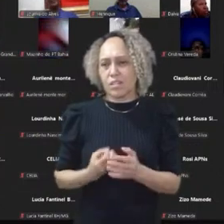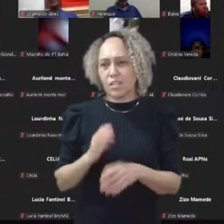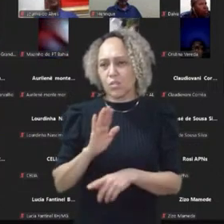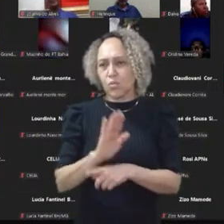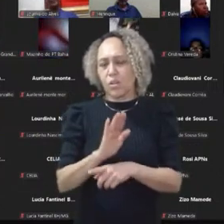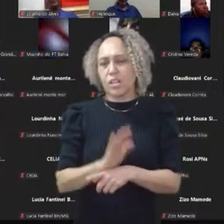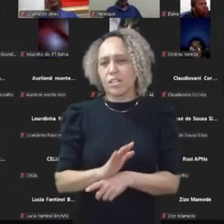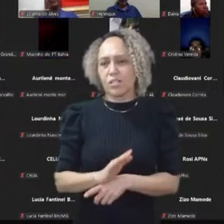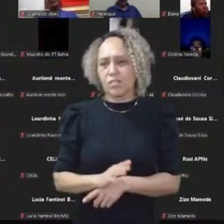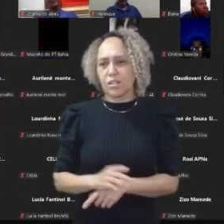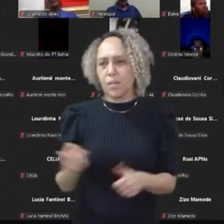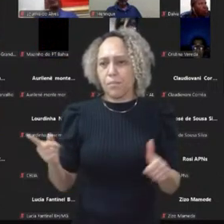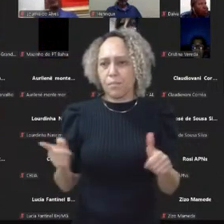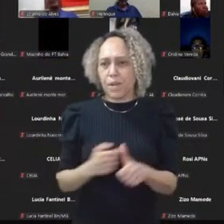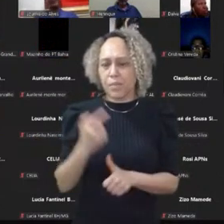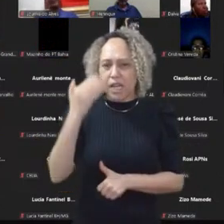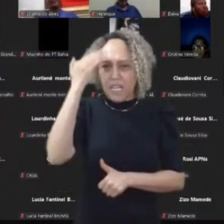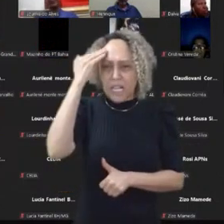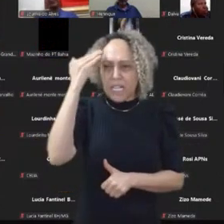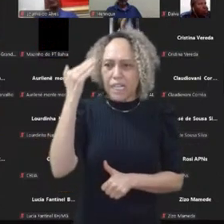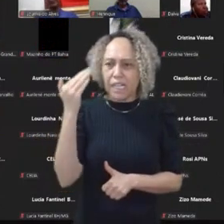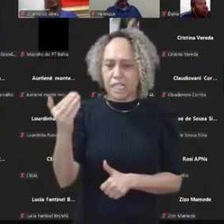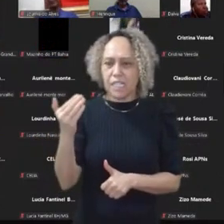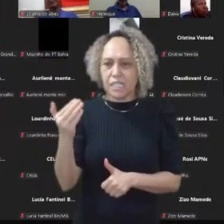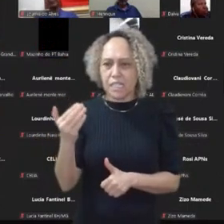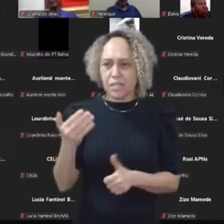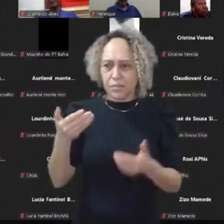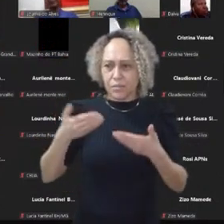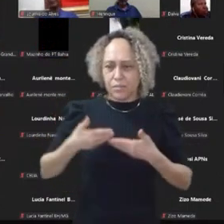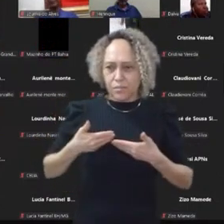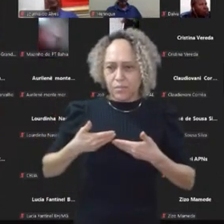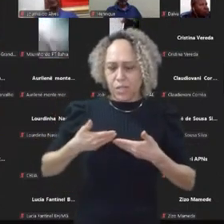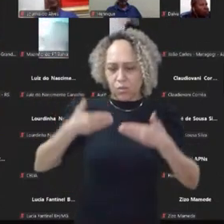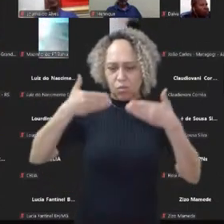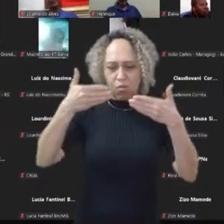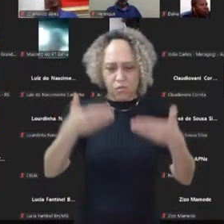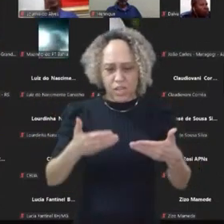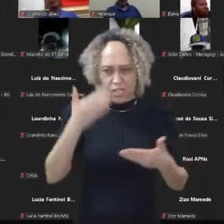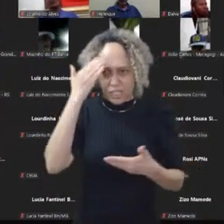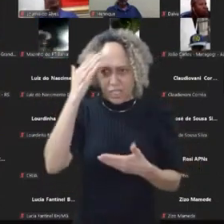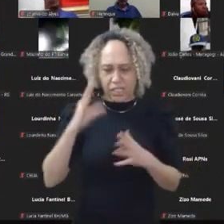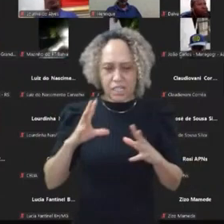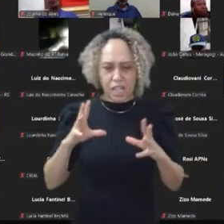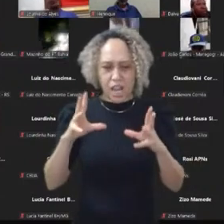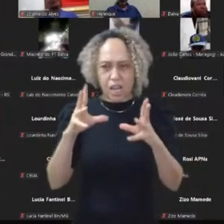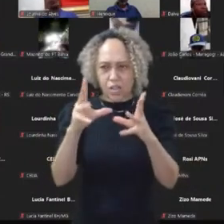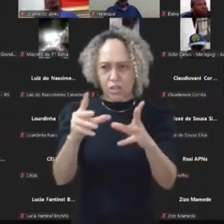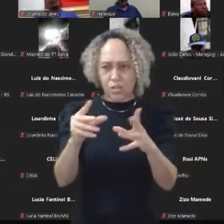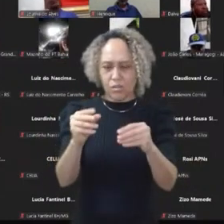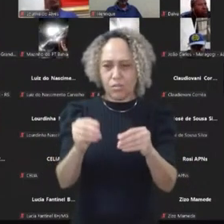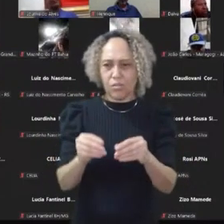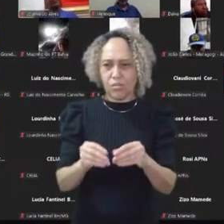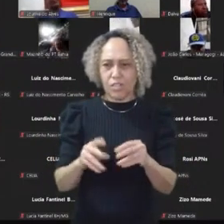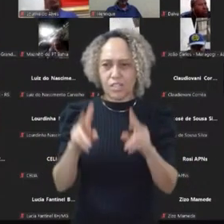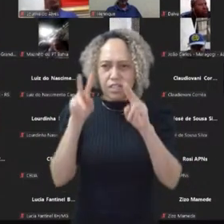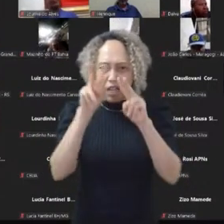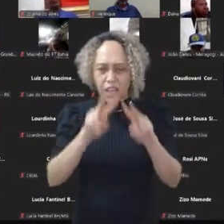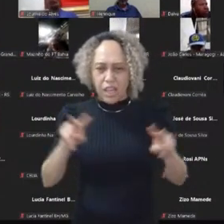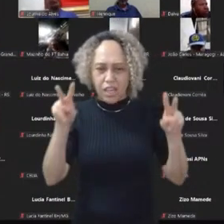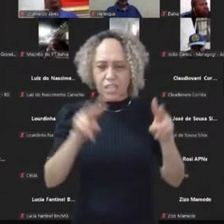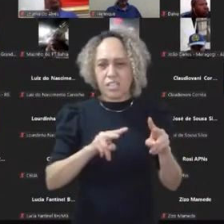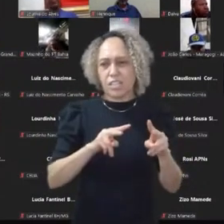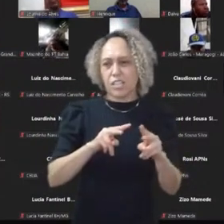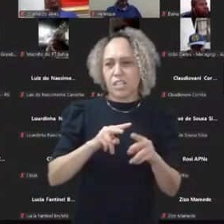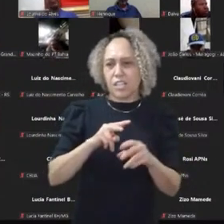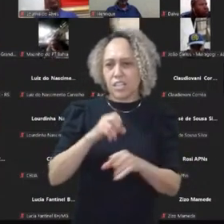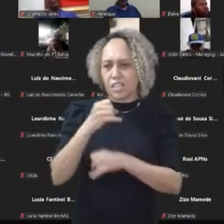Olá, primeiramente quero agradecer pelo convite, agradecer a todos que estão aqui, todo mundo que está assistindo online, todo mundo que está aí